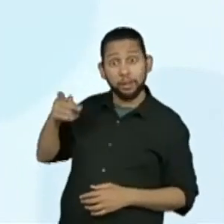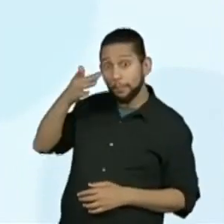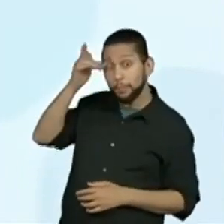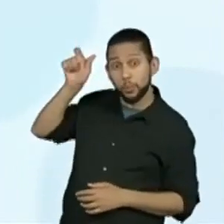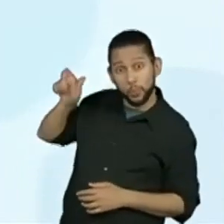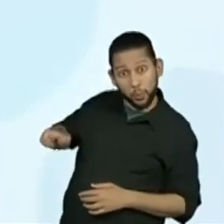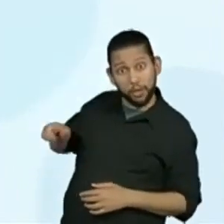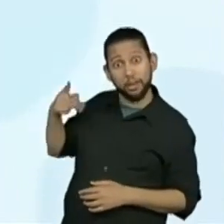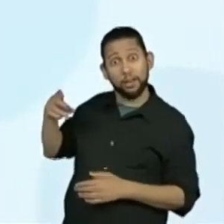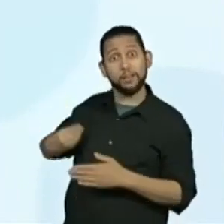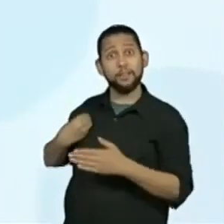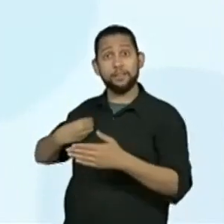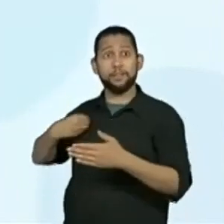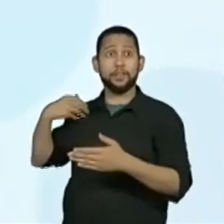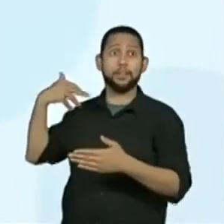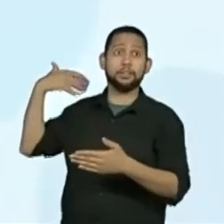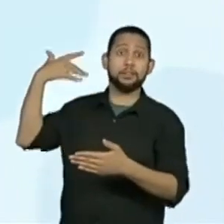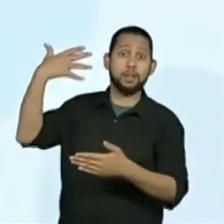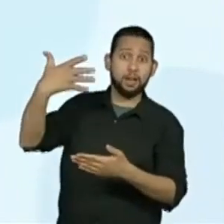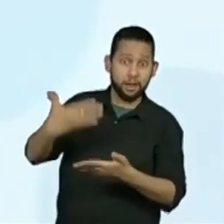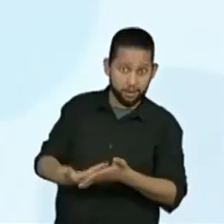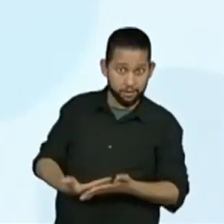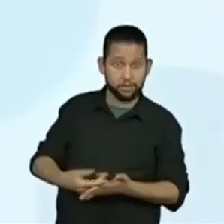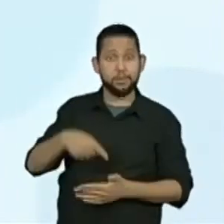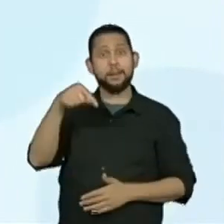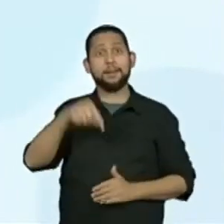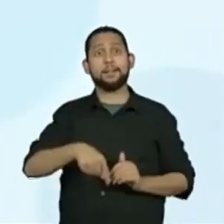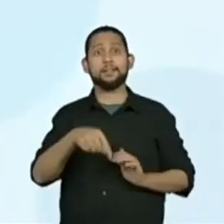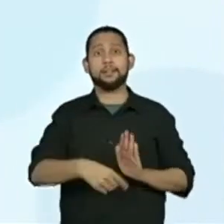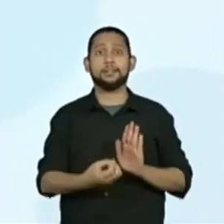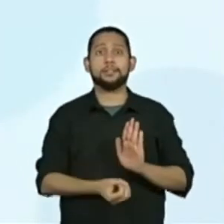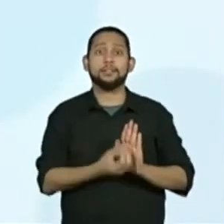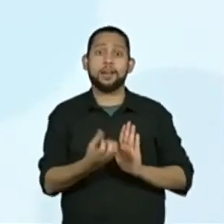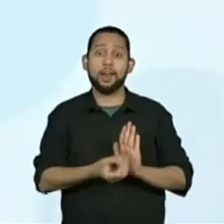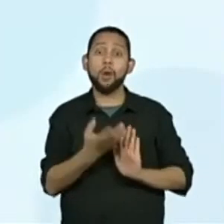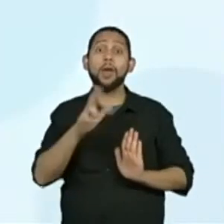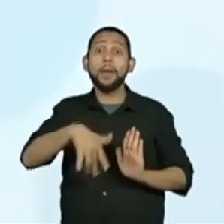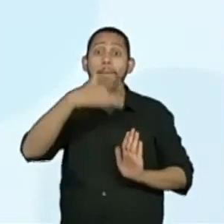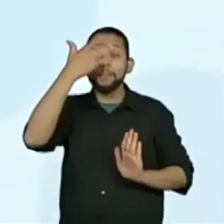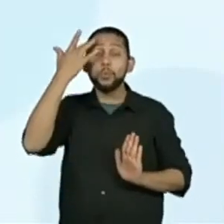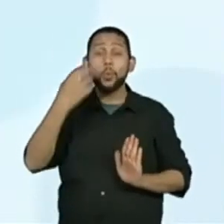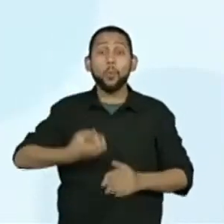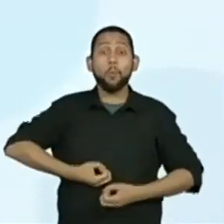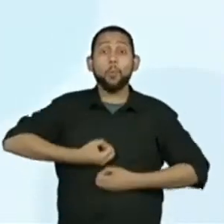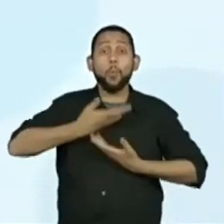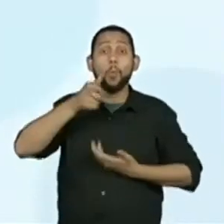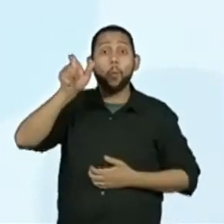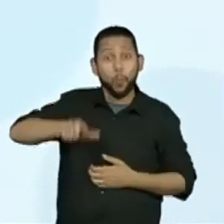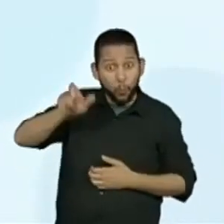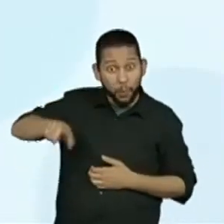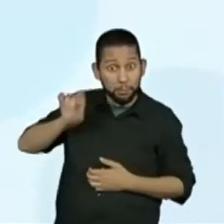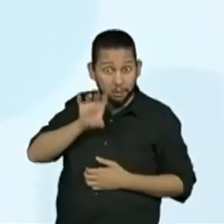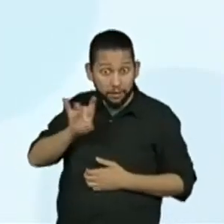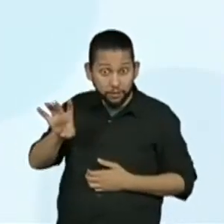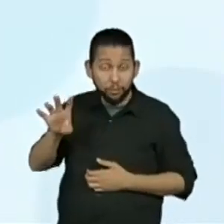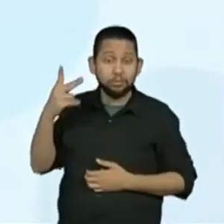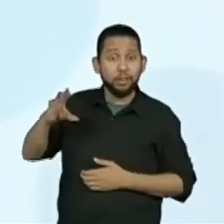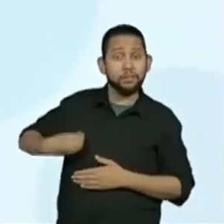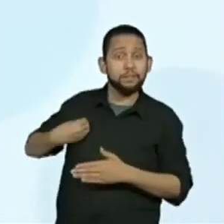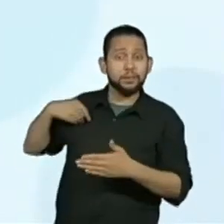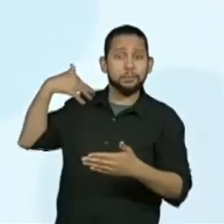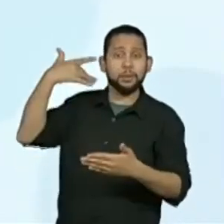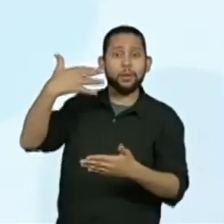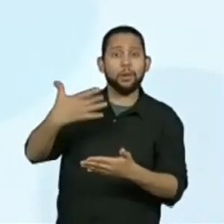alguém no nosso, no caso do nosso sarau, sobre cada autor dos poemas.